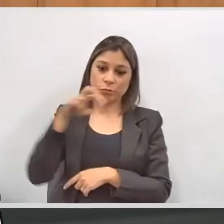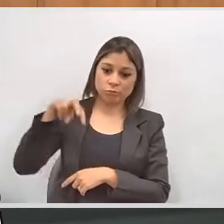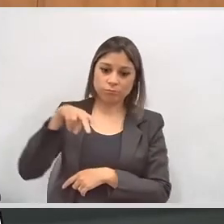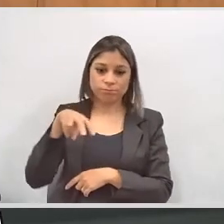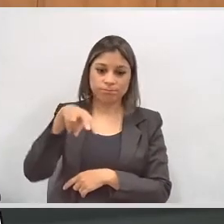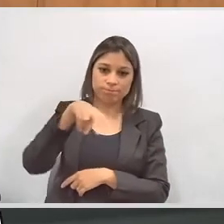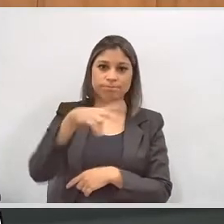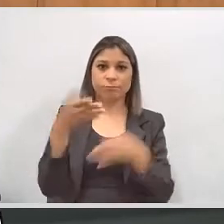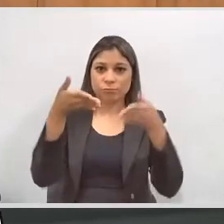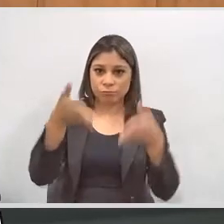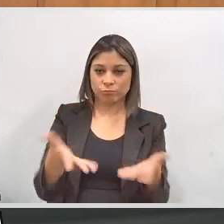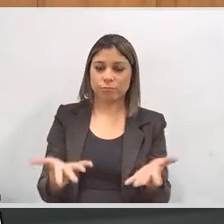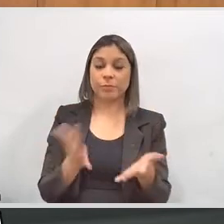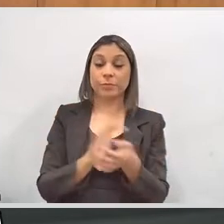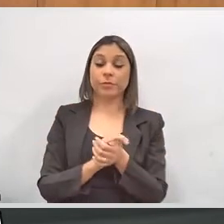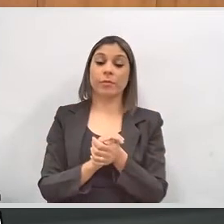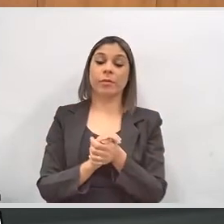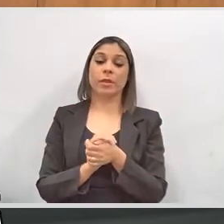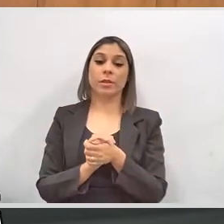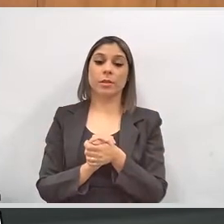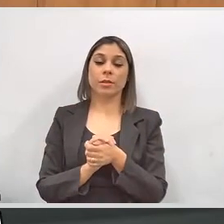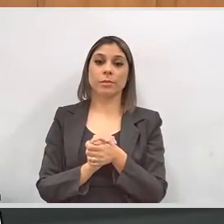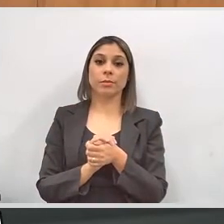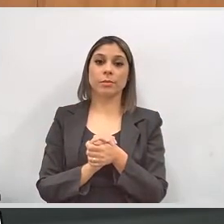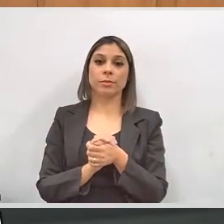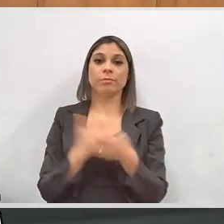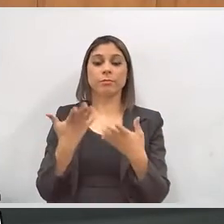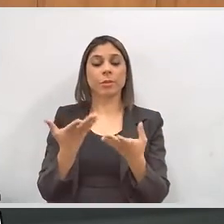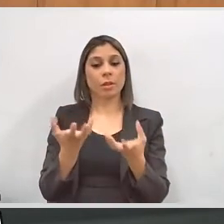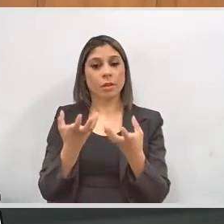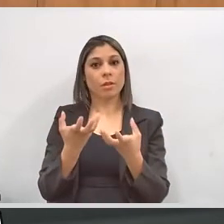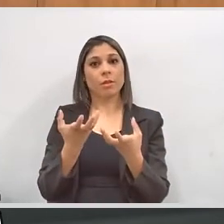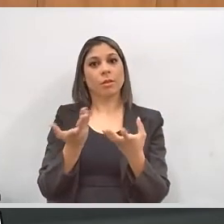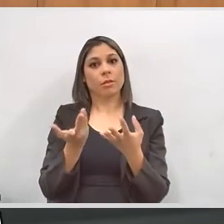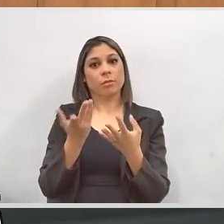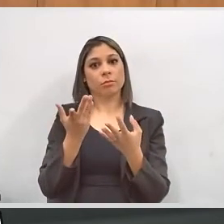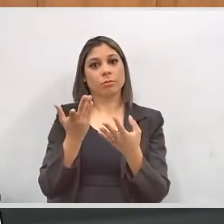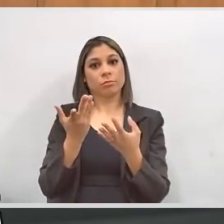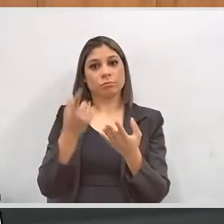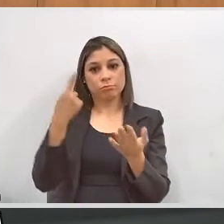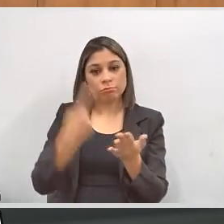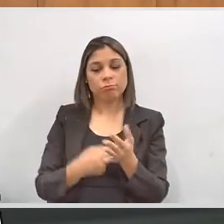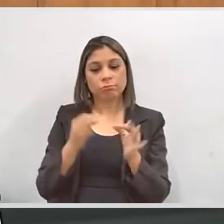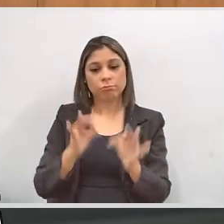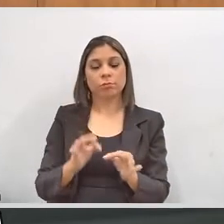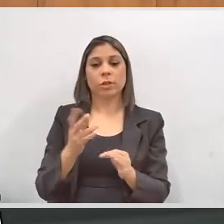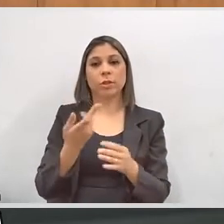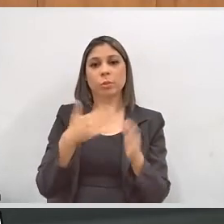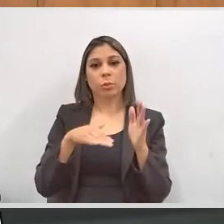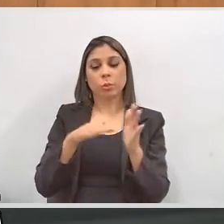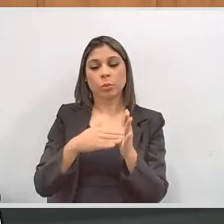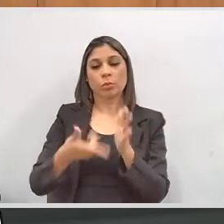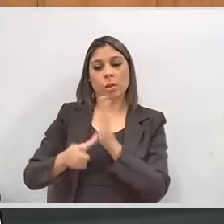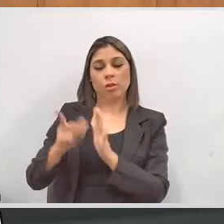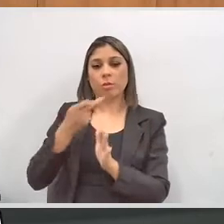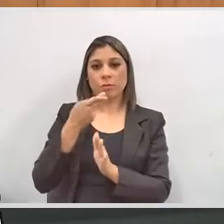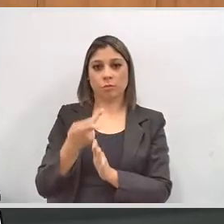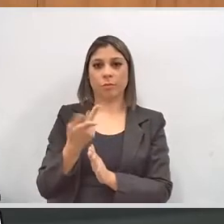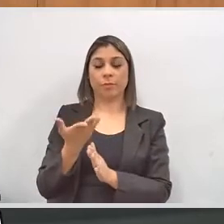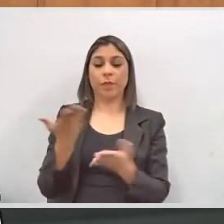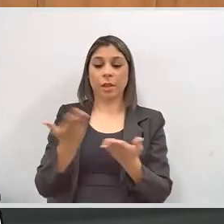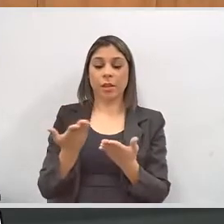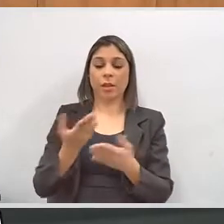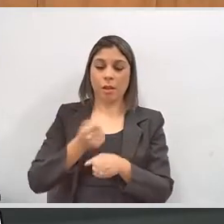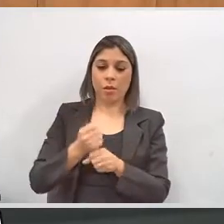dificuldade de locomoção. Portanto, eu quero frisar tudo isso que já foi dito como sendo uma união de esforço importante.